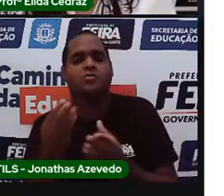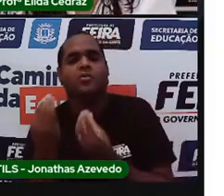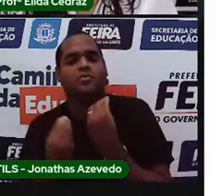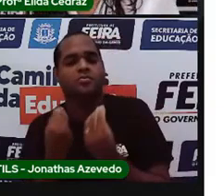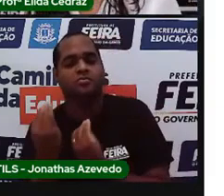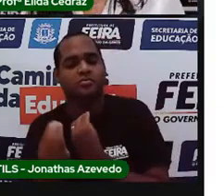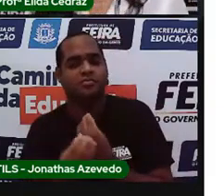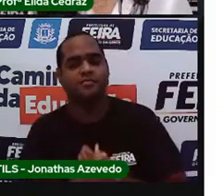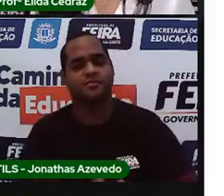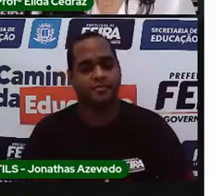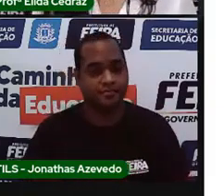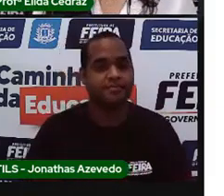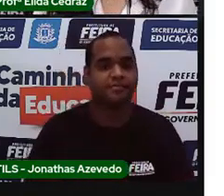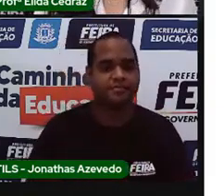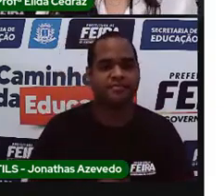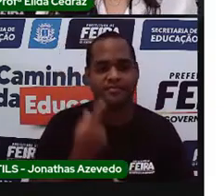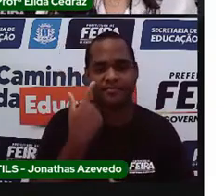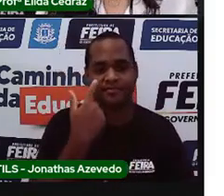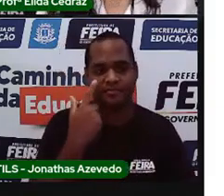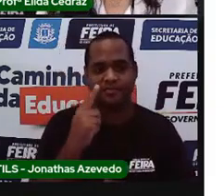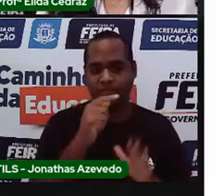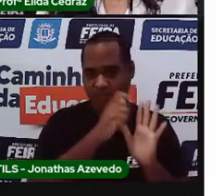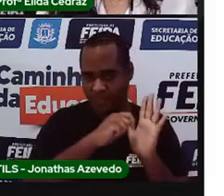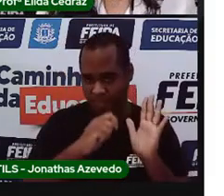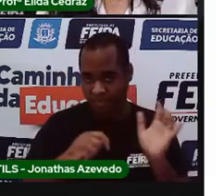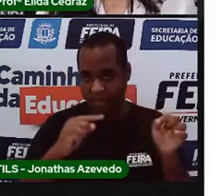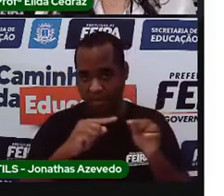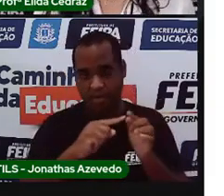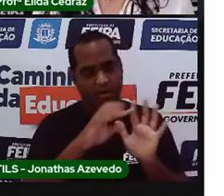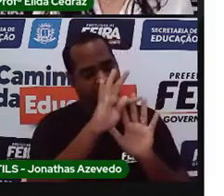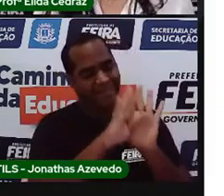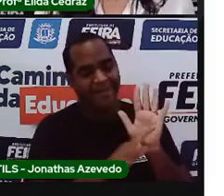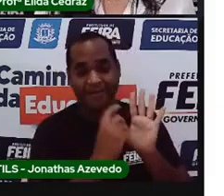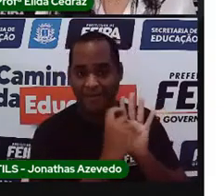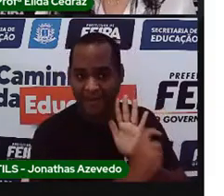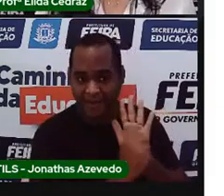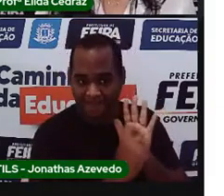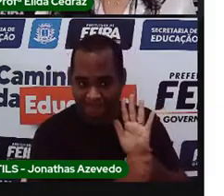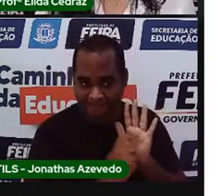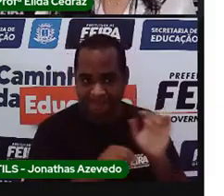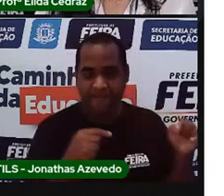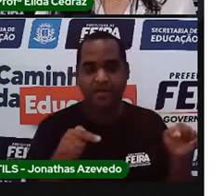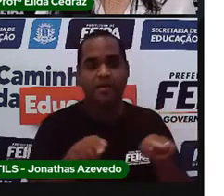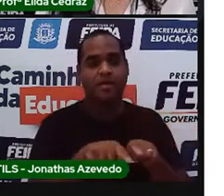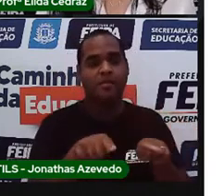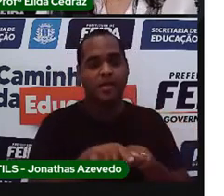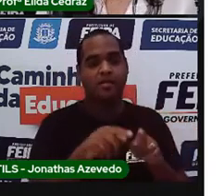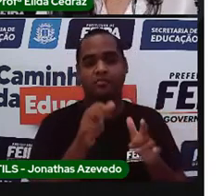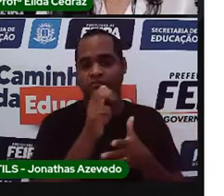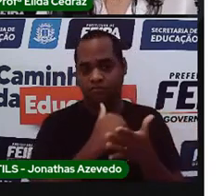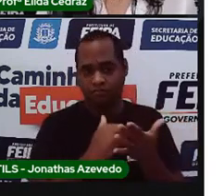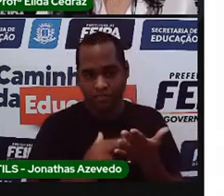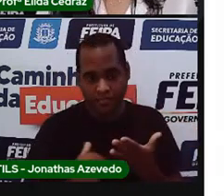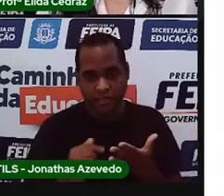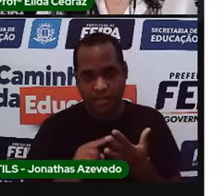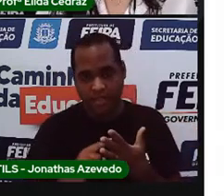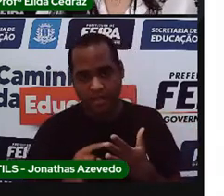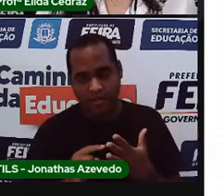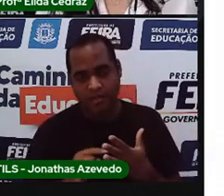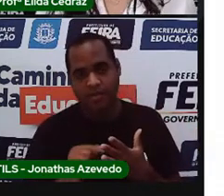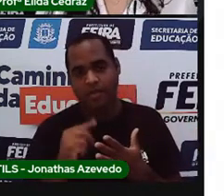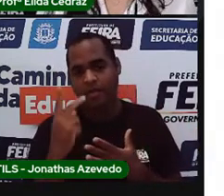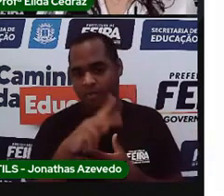tempo. E você vai ou escrever um texto pequeno ou você vai fazer um desenho bem bonito para que a professora